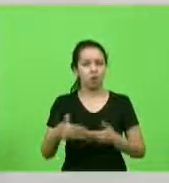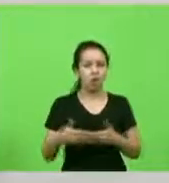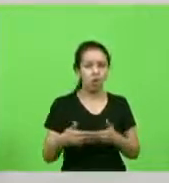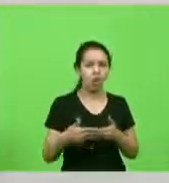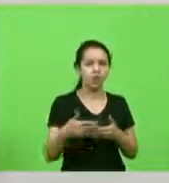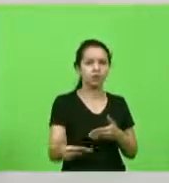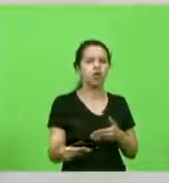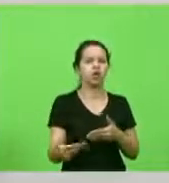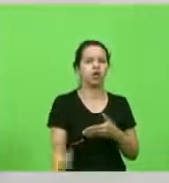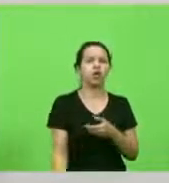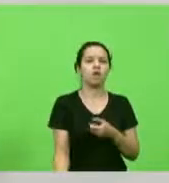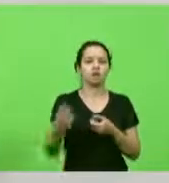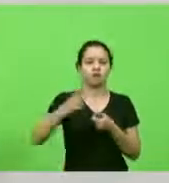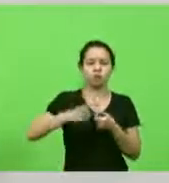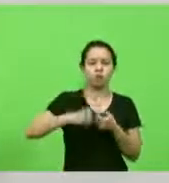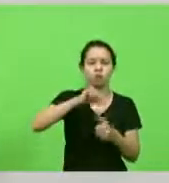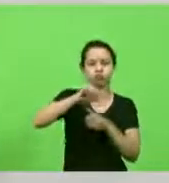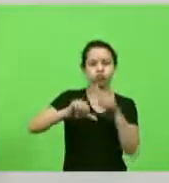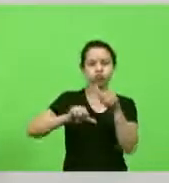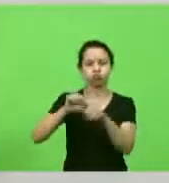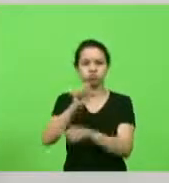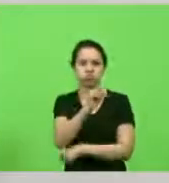Santa Catarina tem tudo